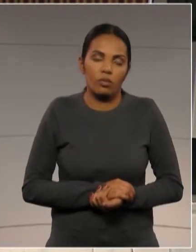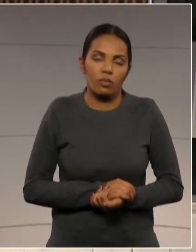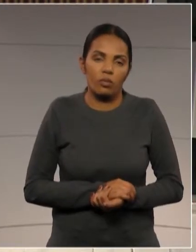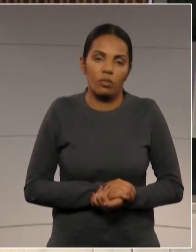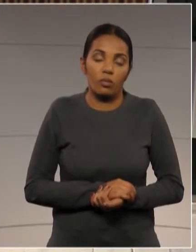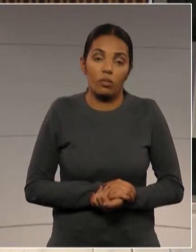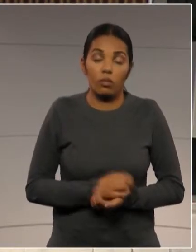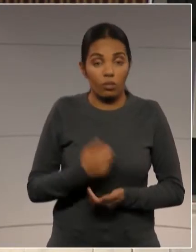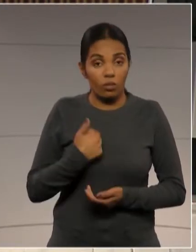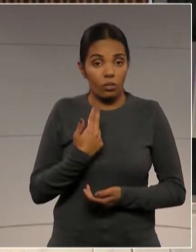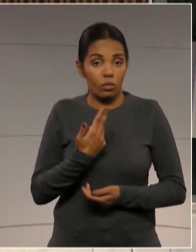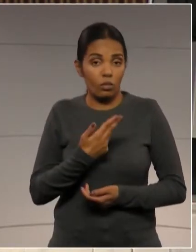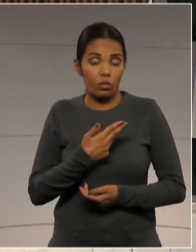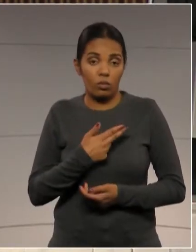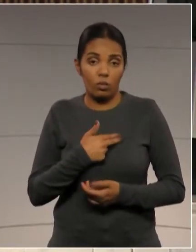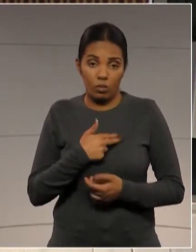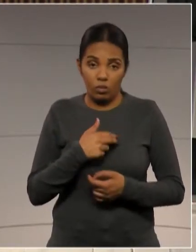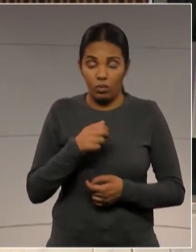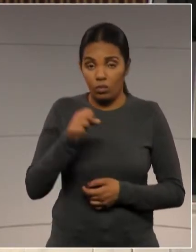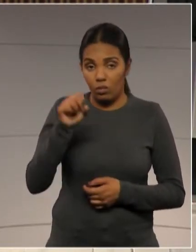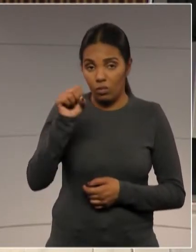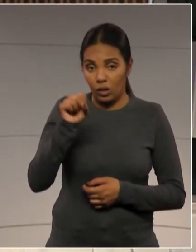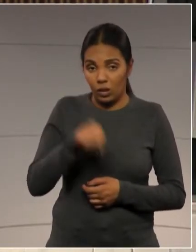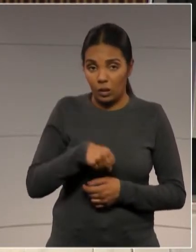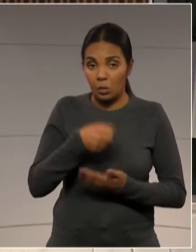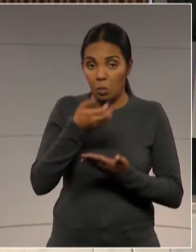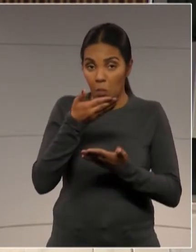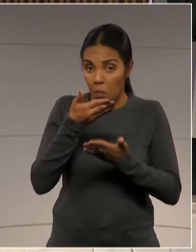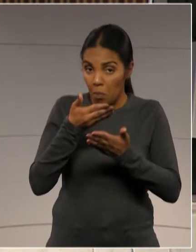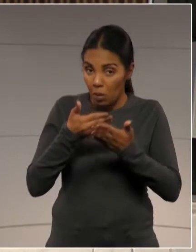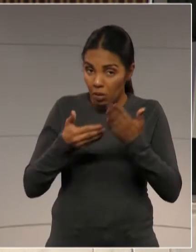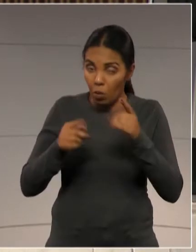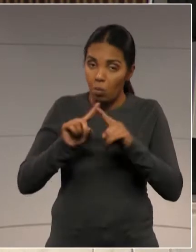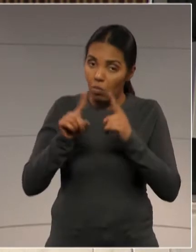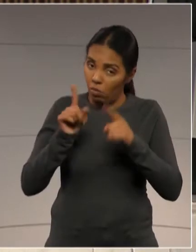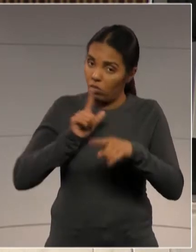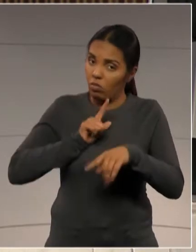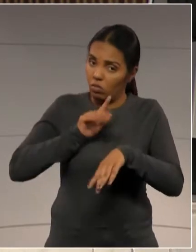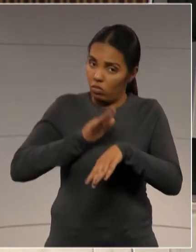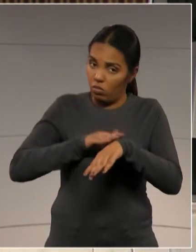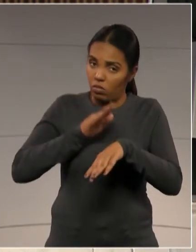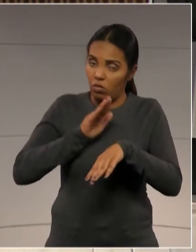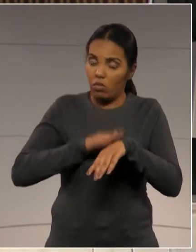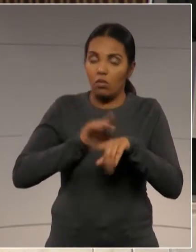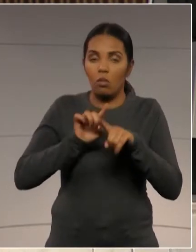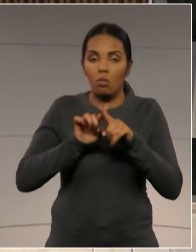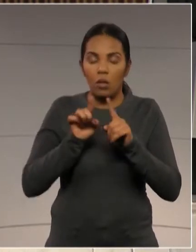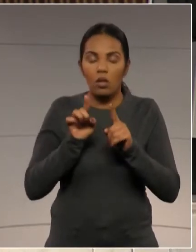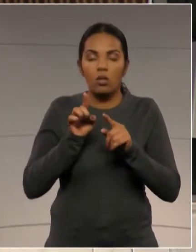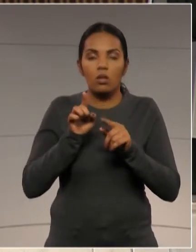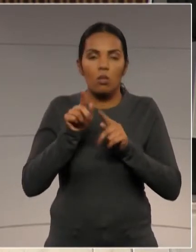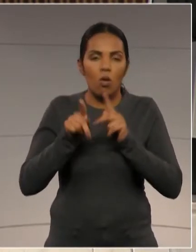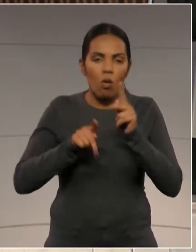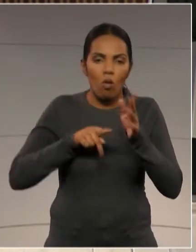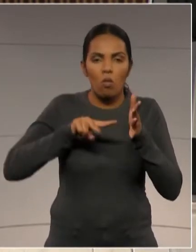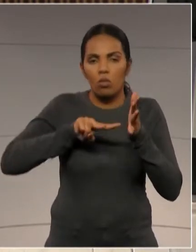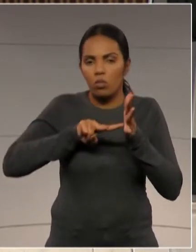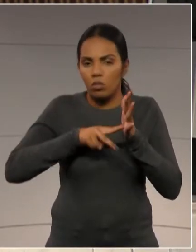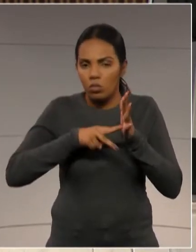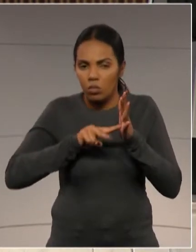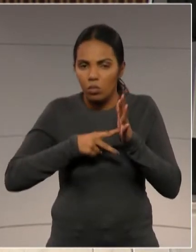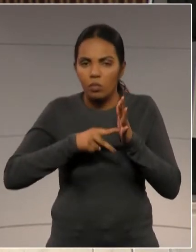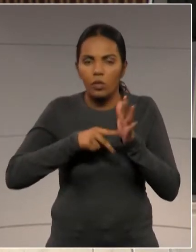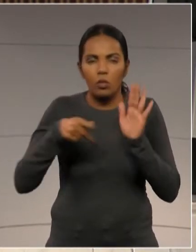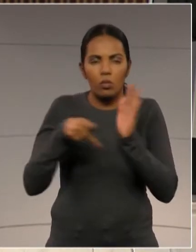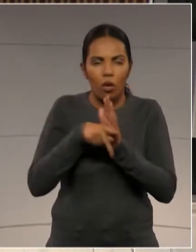Podemos estar derrotados temporariamente, mas os companheiros de Maringá, do sindicato, da associação, sabem